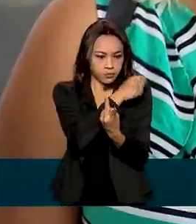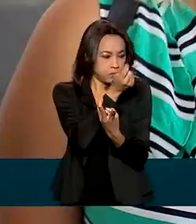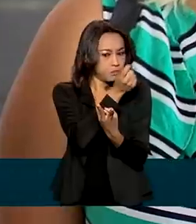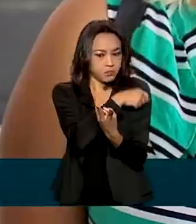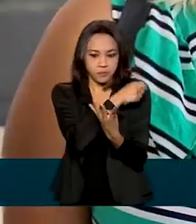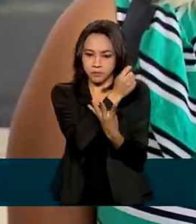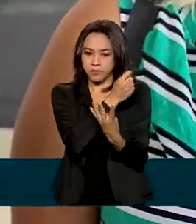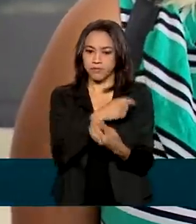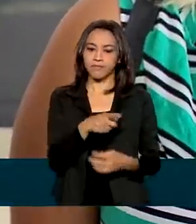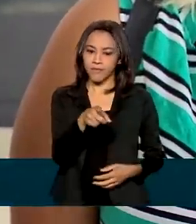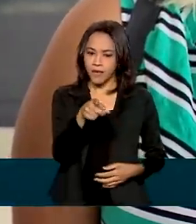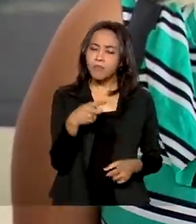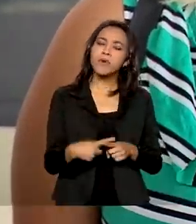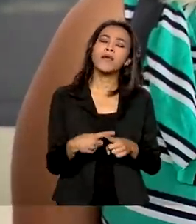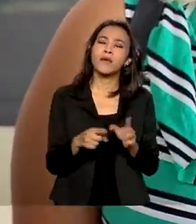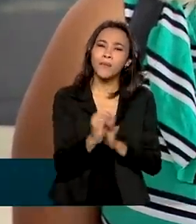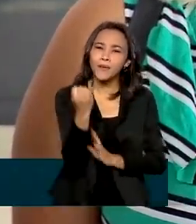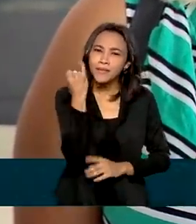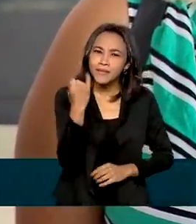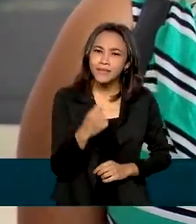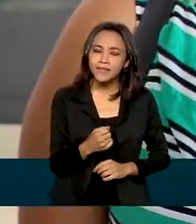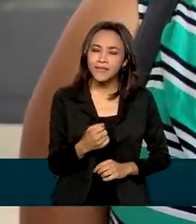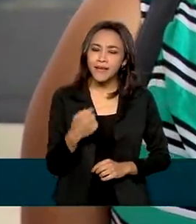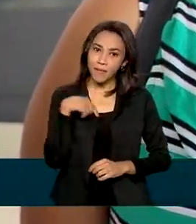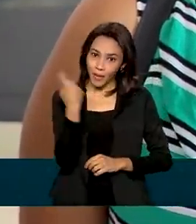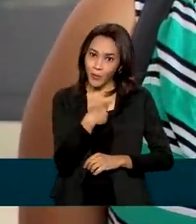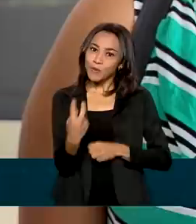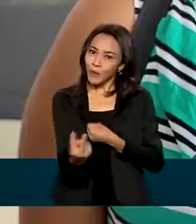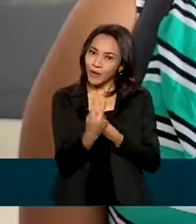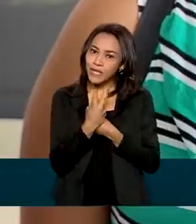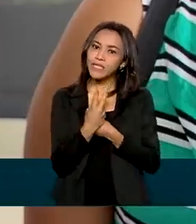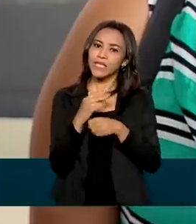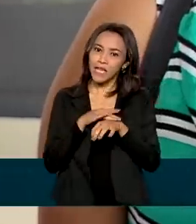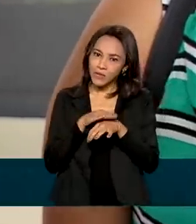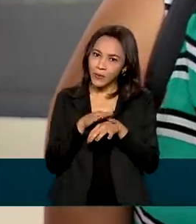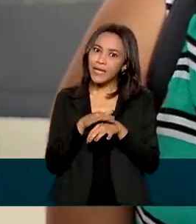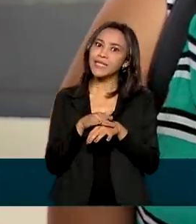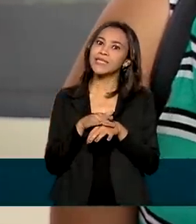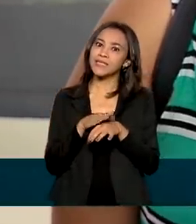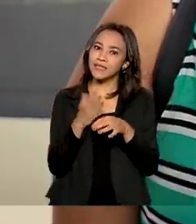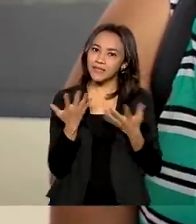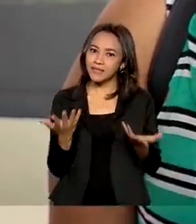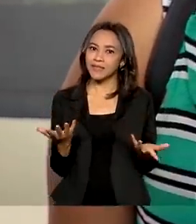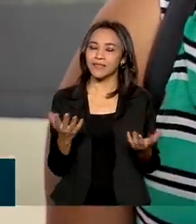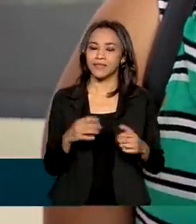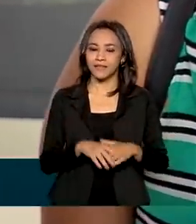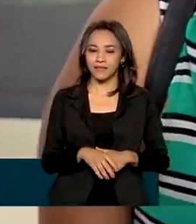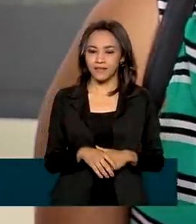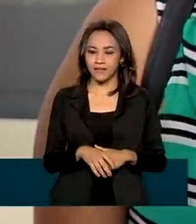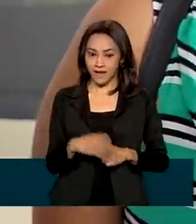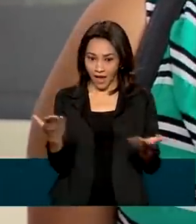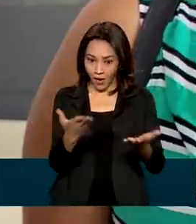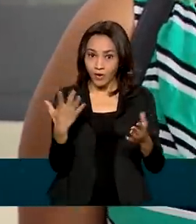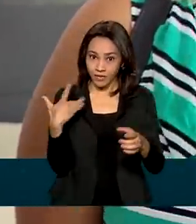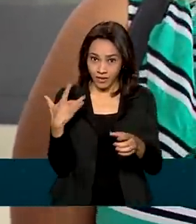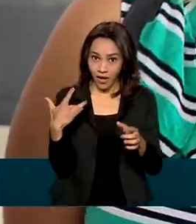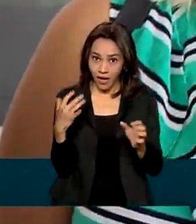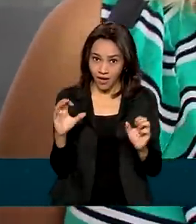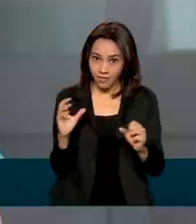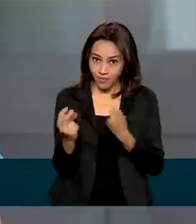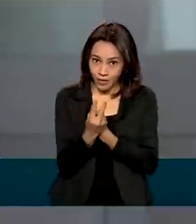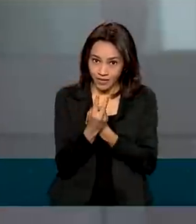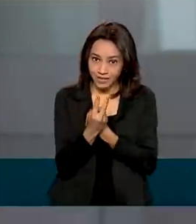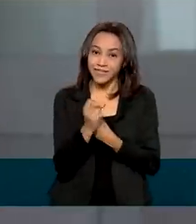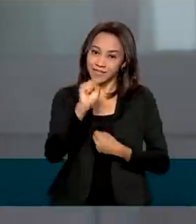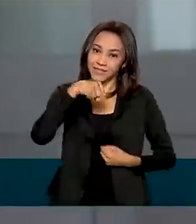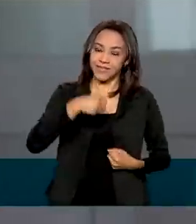Por que é importante? Para nos proteger das doenças que podem nos atacar. Agora você está protegendo? Sim.